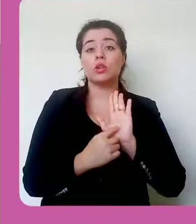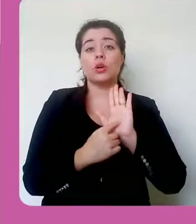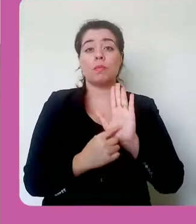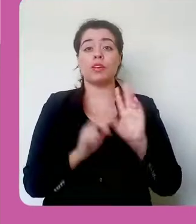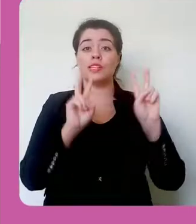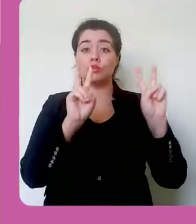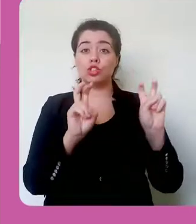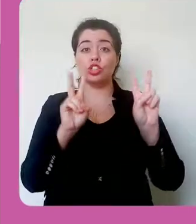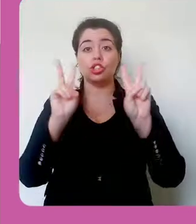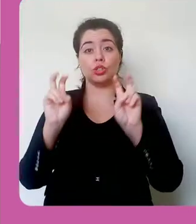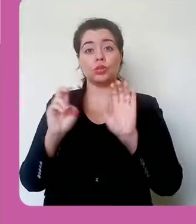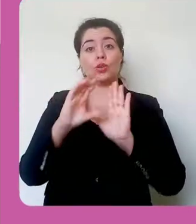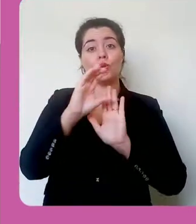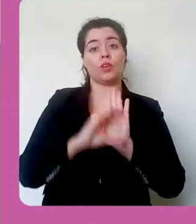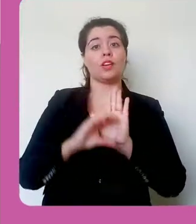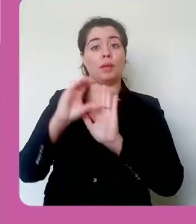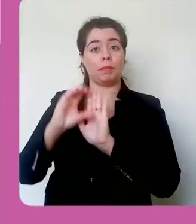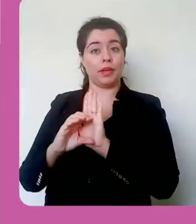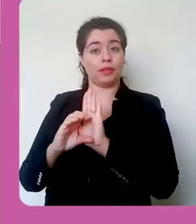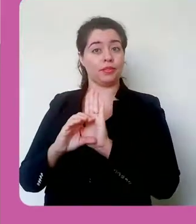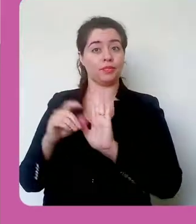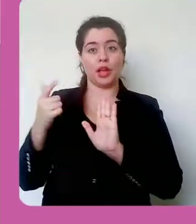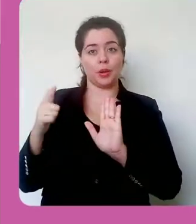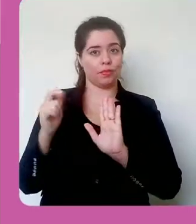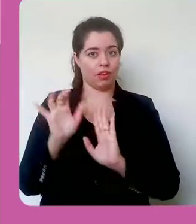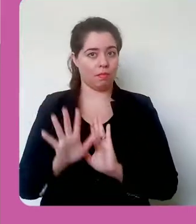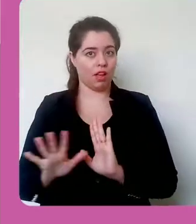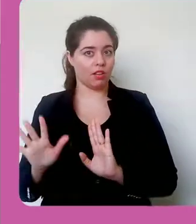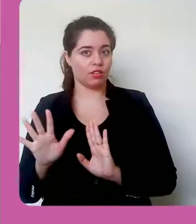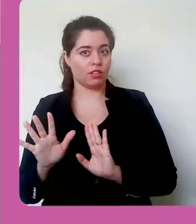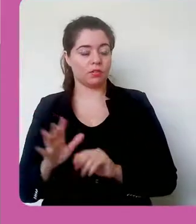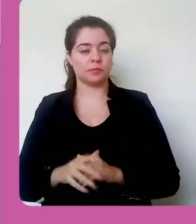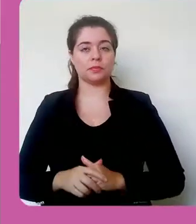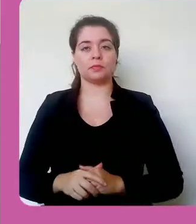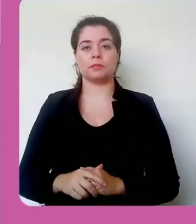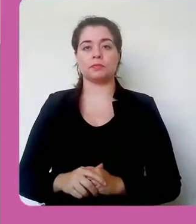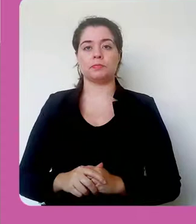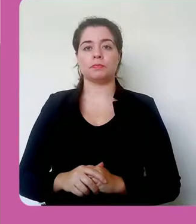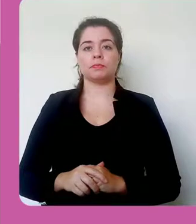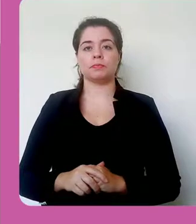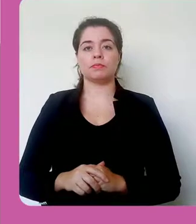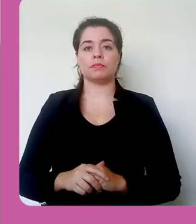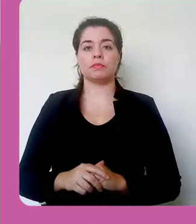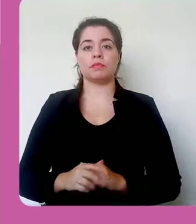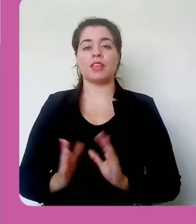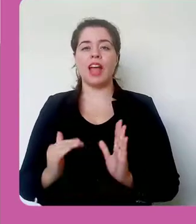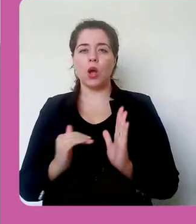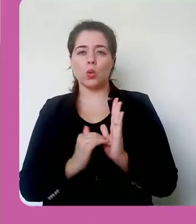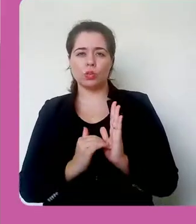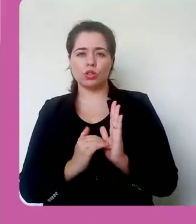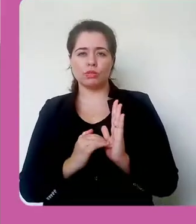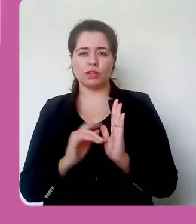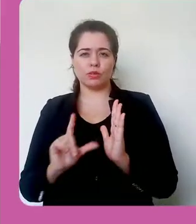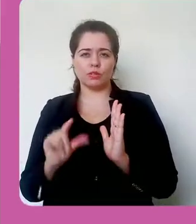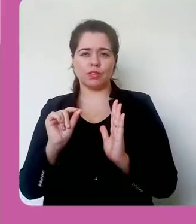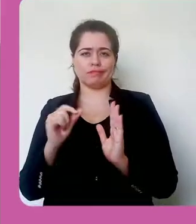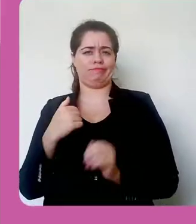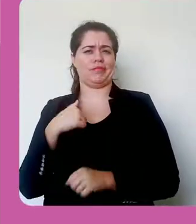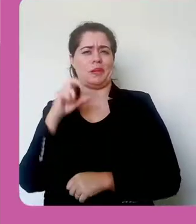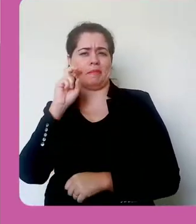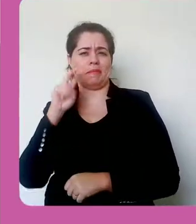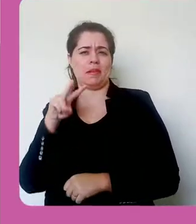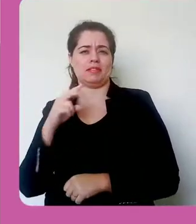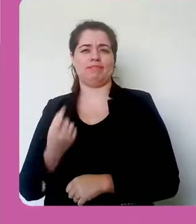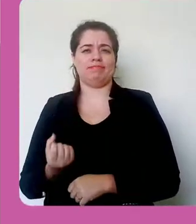E essa última opção aqui, que é um pouco estranha para mim, que é o título de personalizados. Mas, se